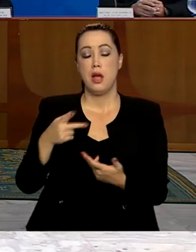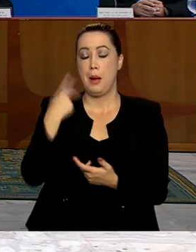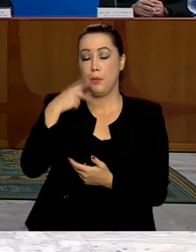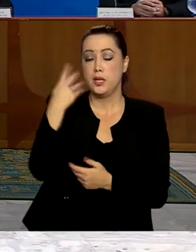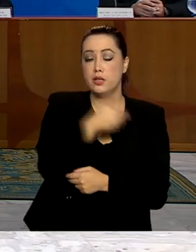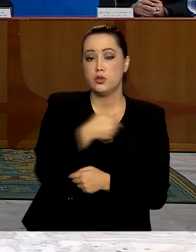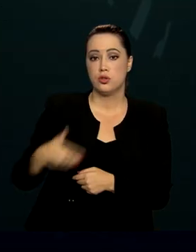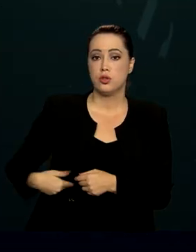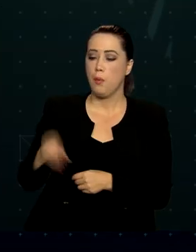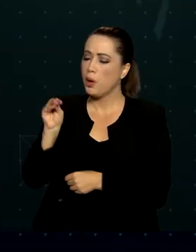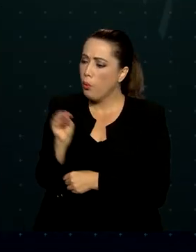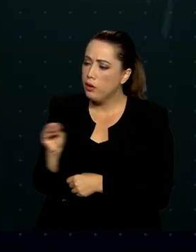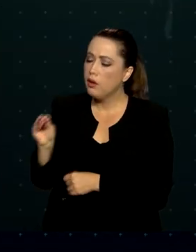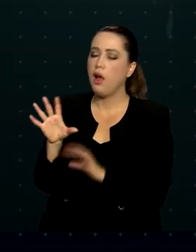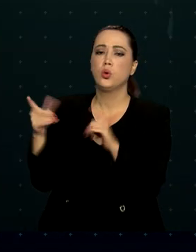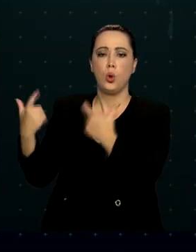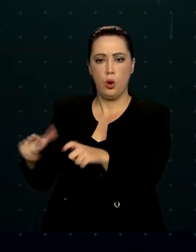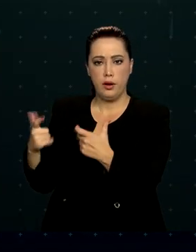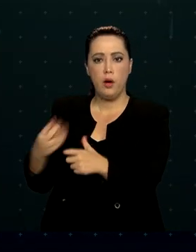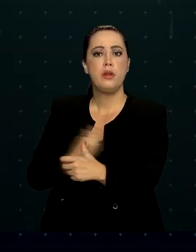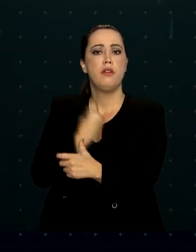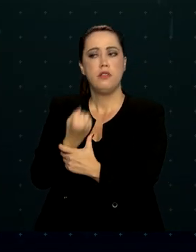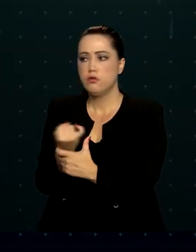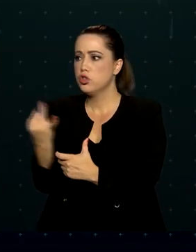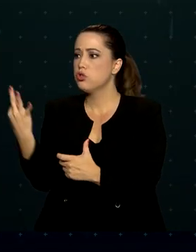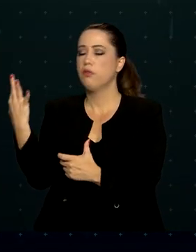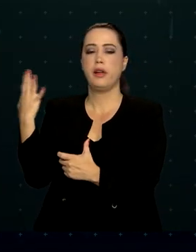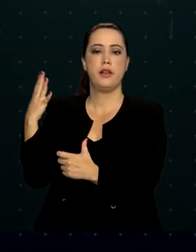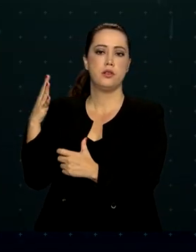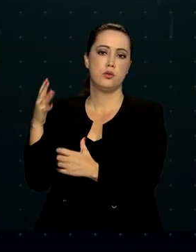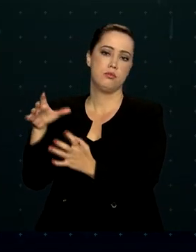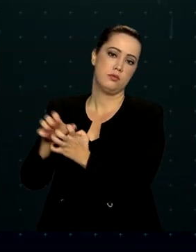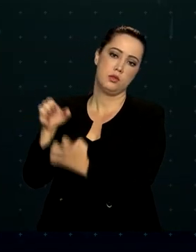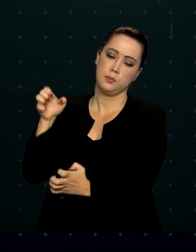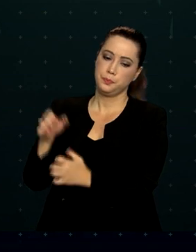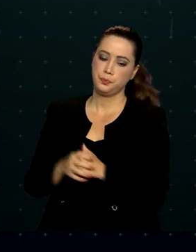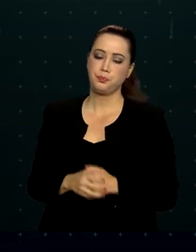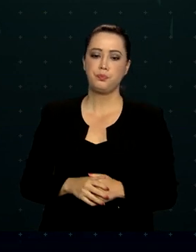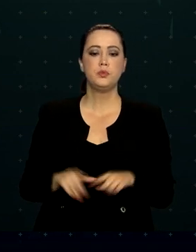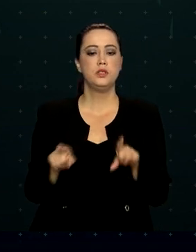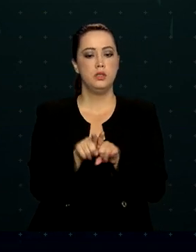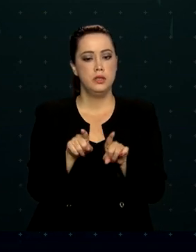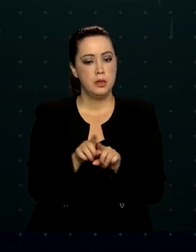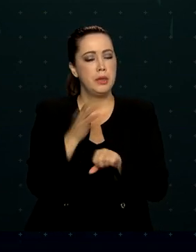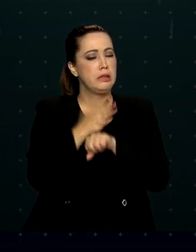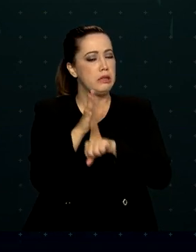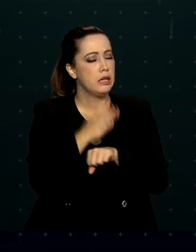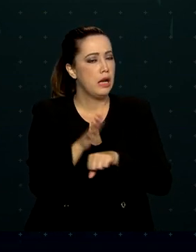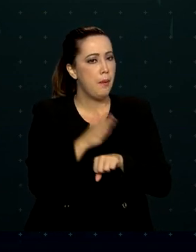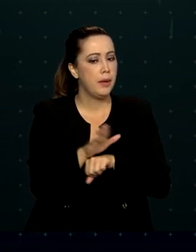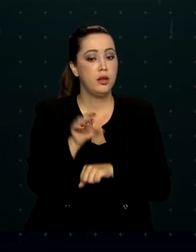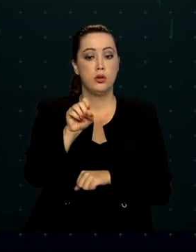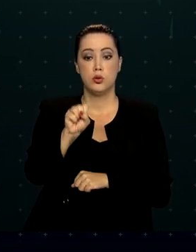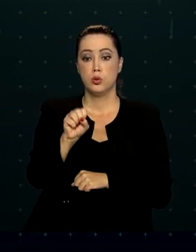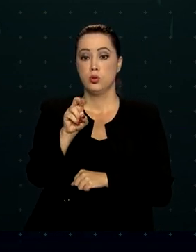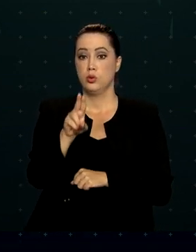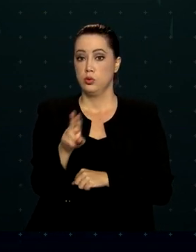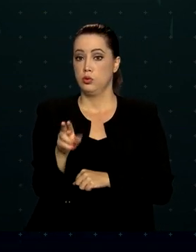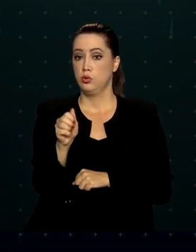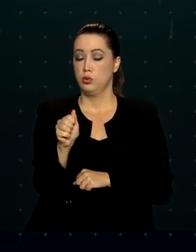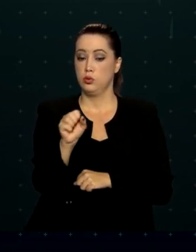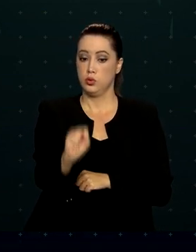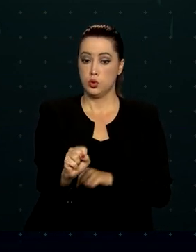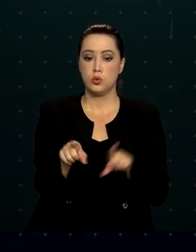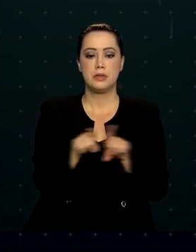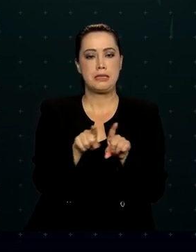idosos no Brasil. As ações incluem também a capacitação de trabalhadores do Sistema Único de Assistência Social, a garantia do benefício de prestação